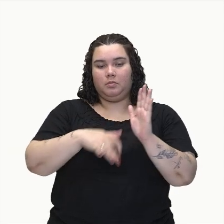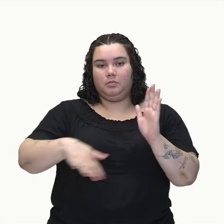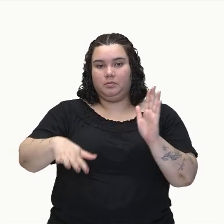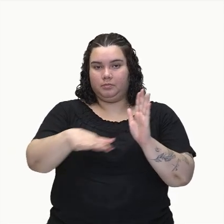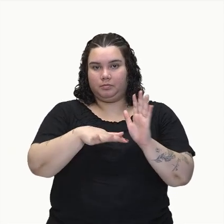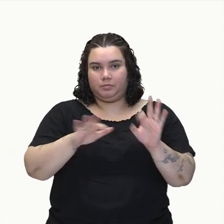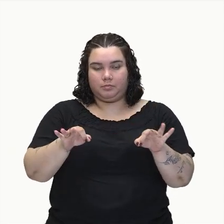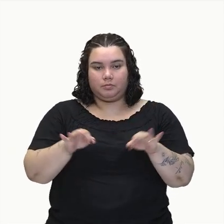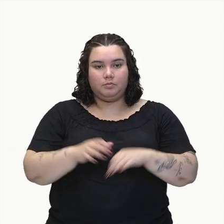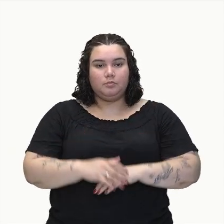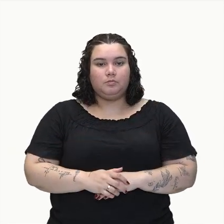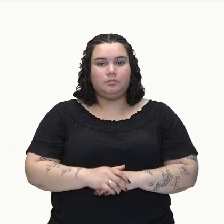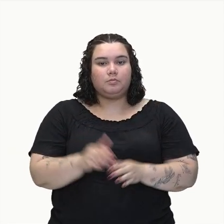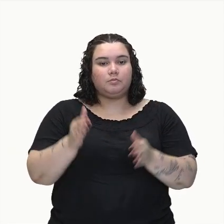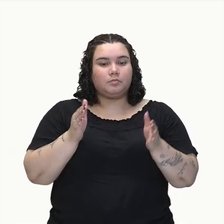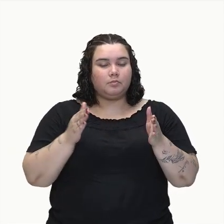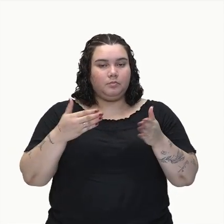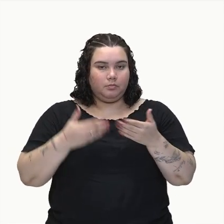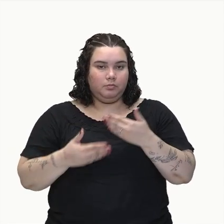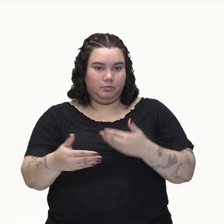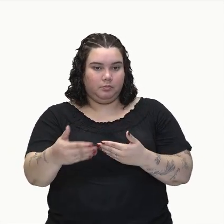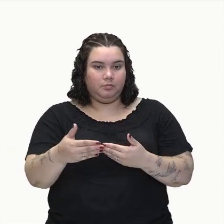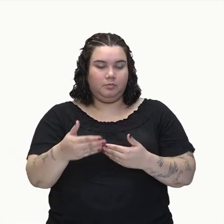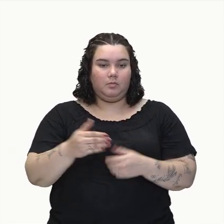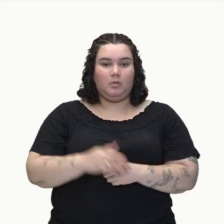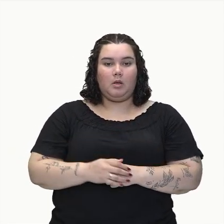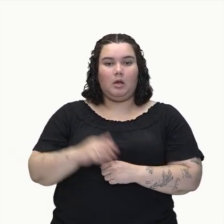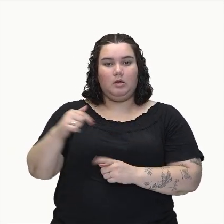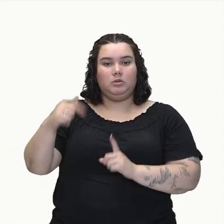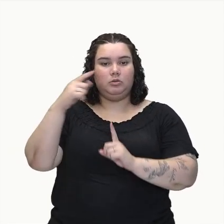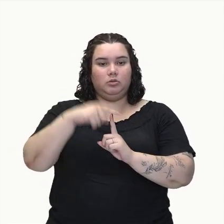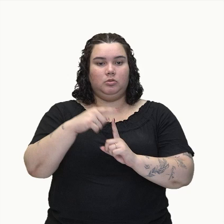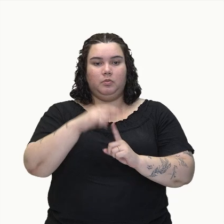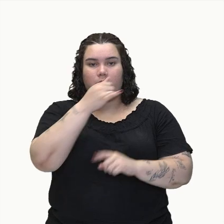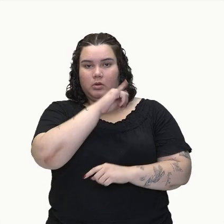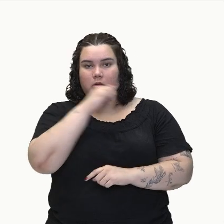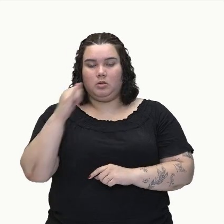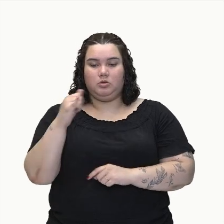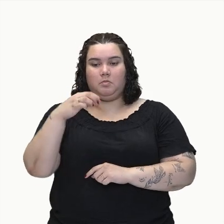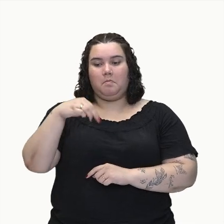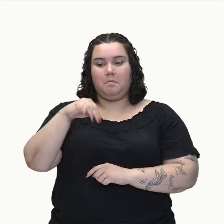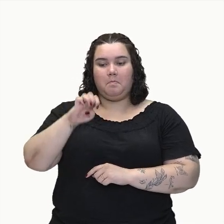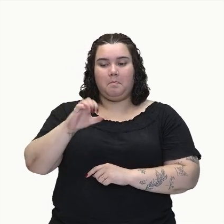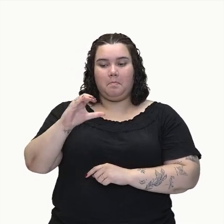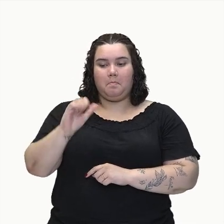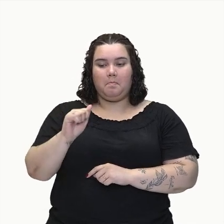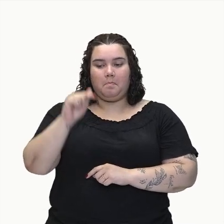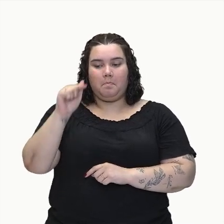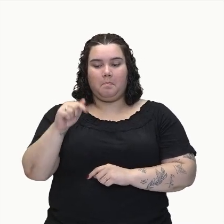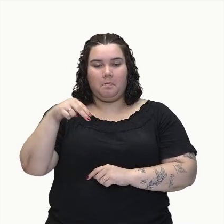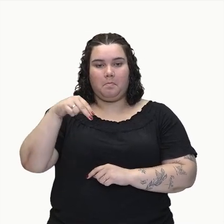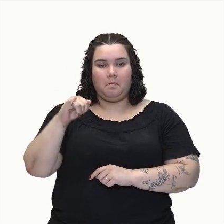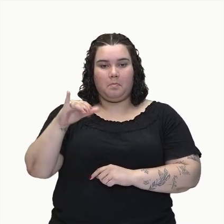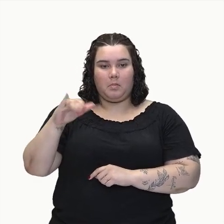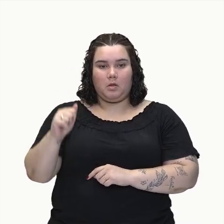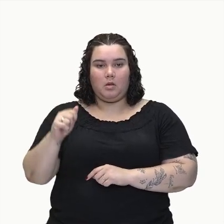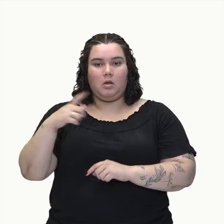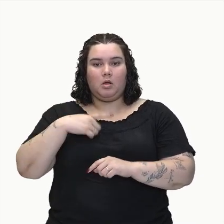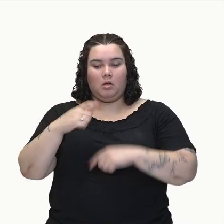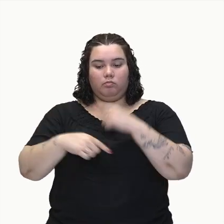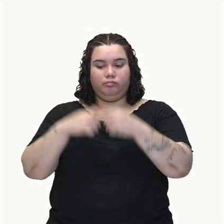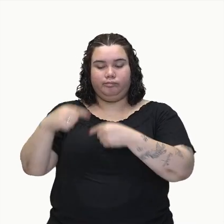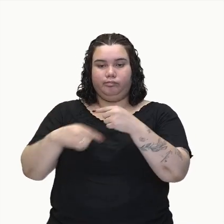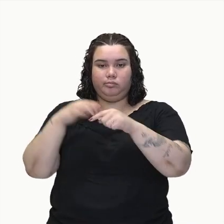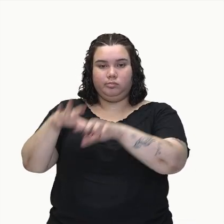continuando aqui o nosso esquema, né? Essa energia mecânica, ela vai ser transferida para a turbina hidráulica,